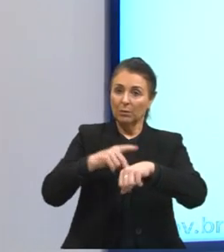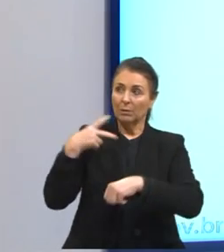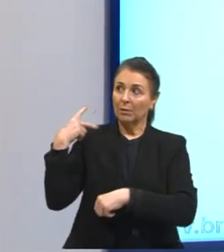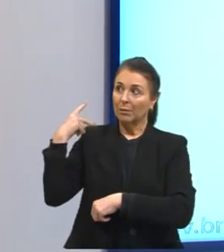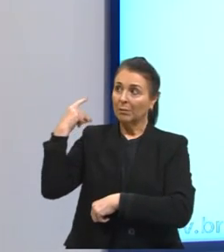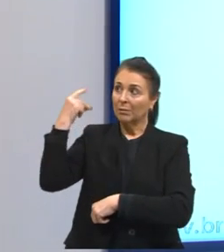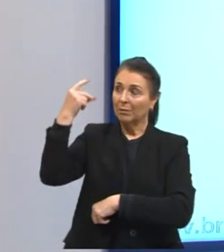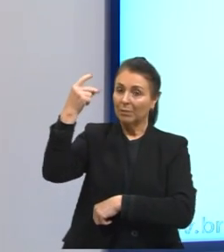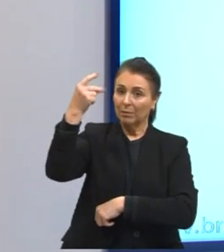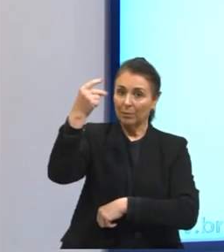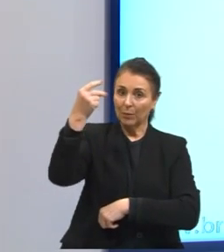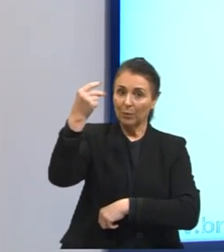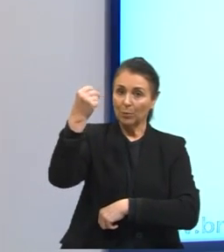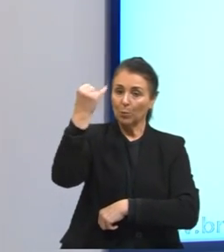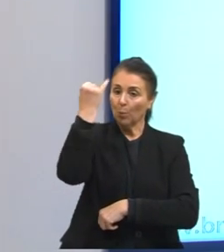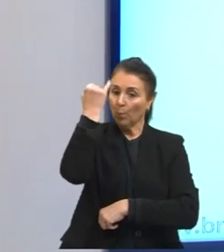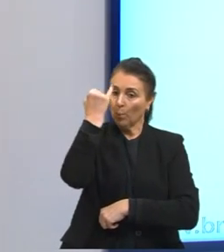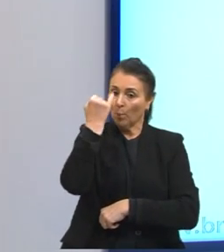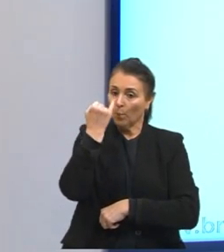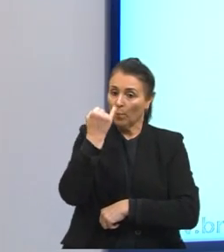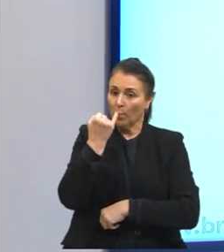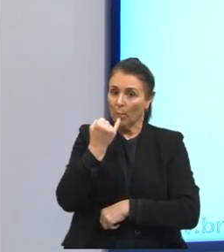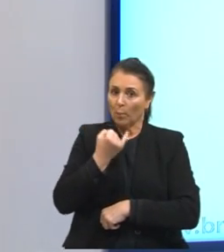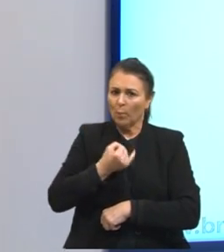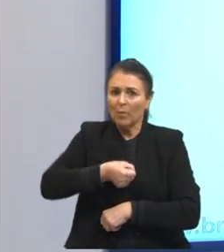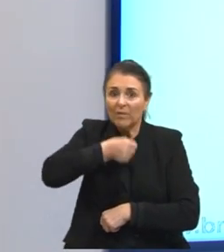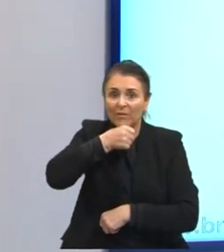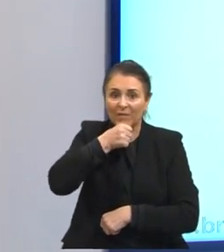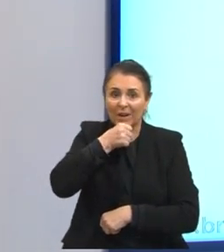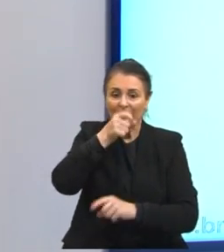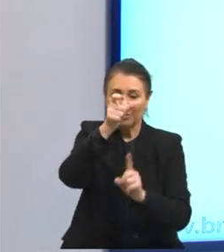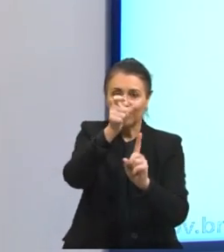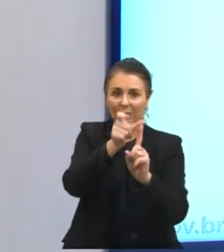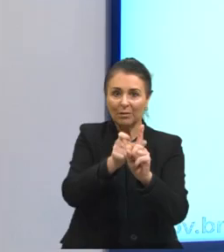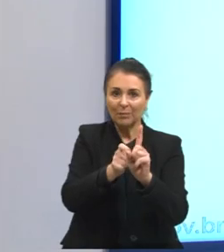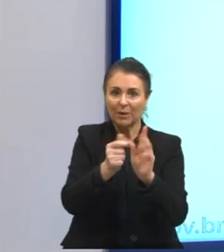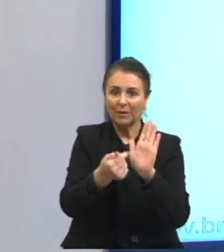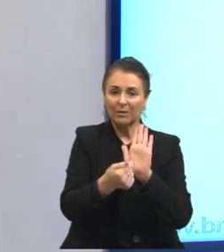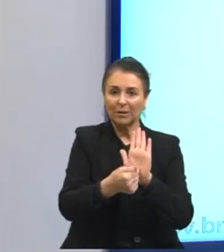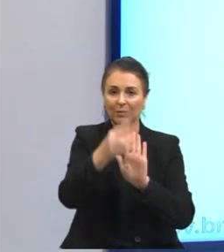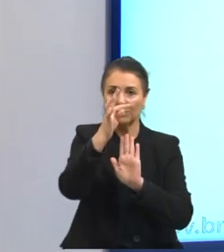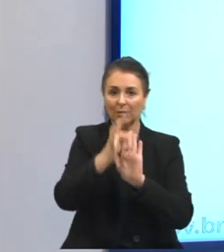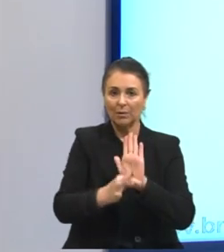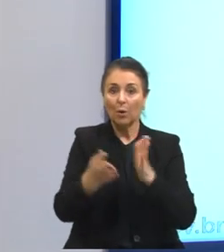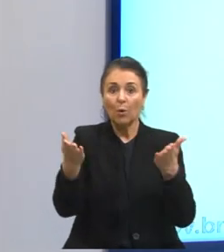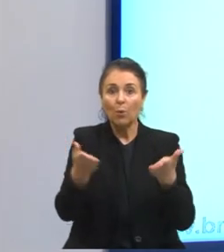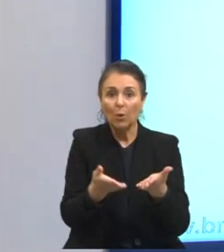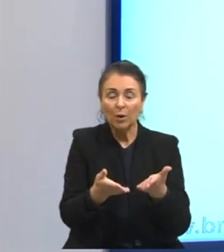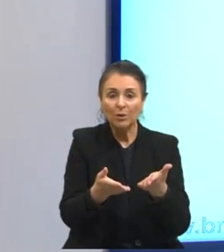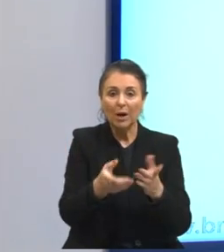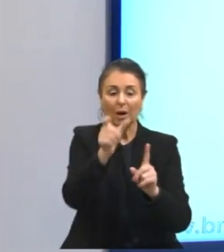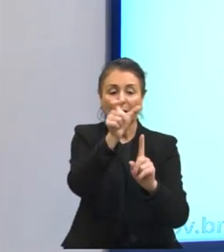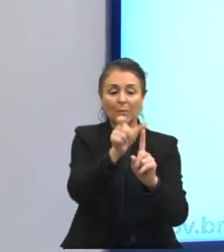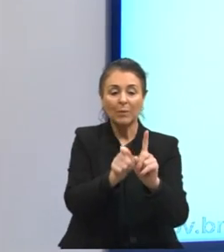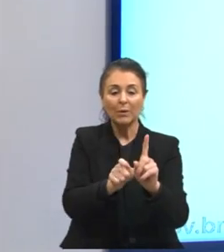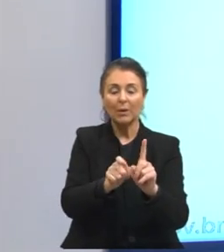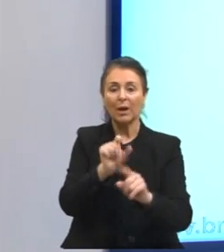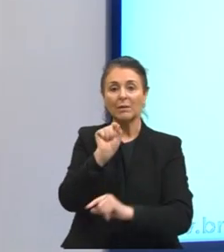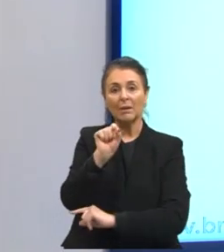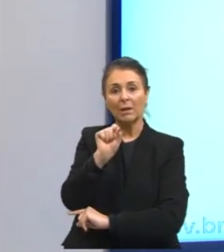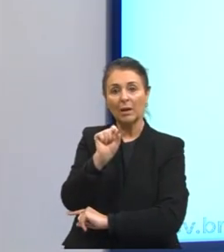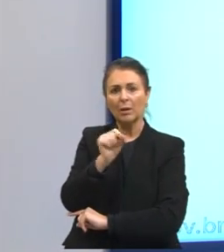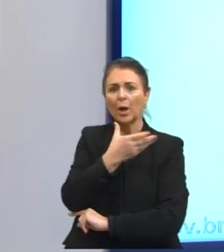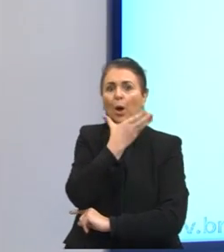físico dessa personagem e que hoje essa personagem é um homem velho, que mostra